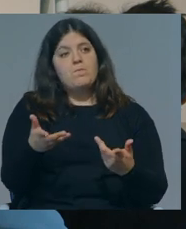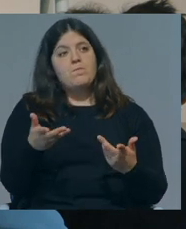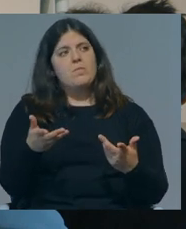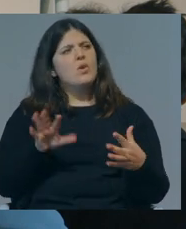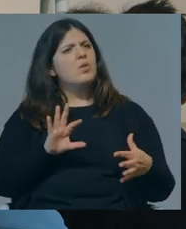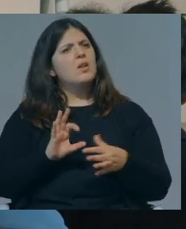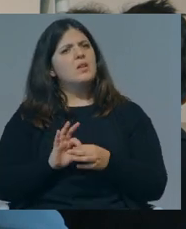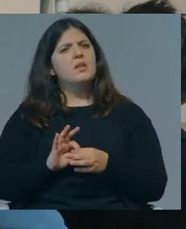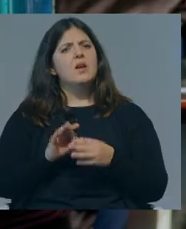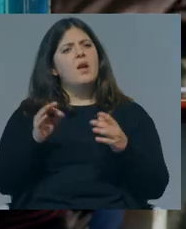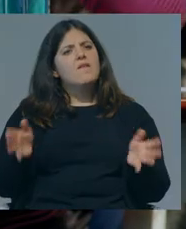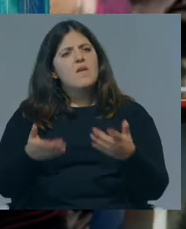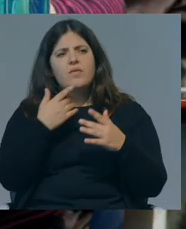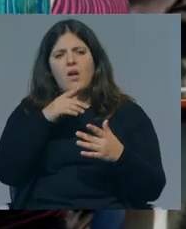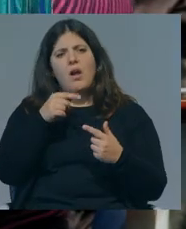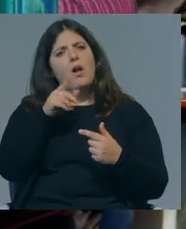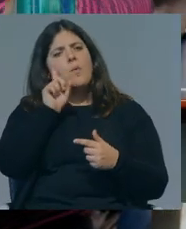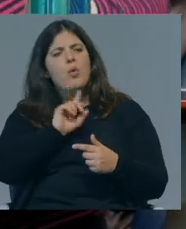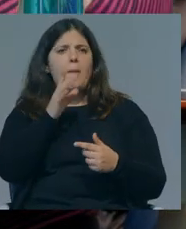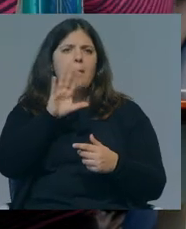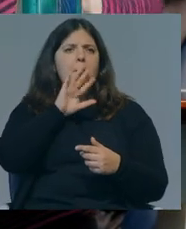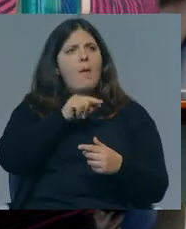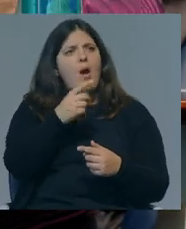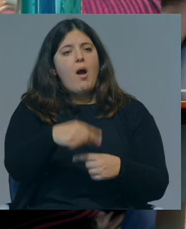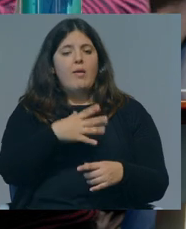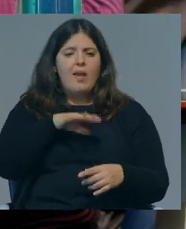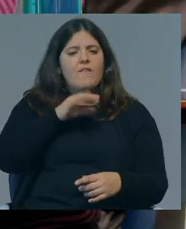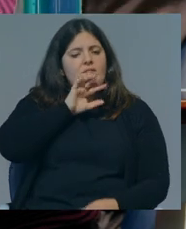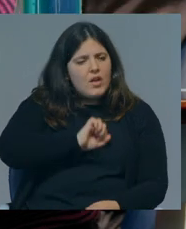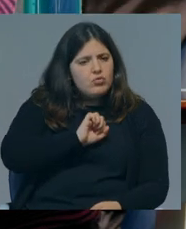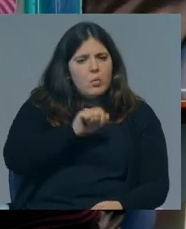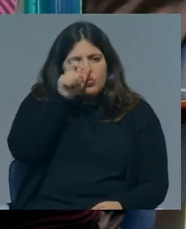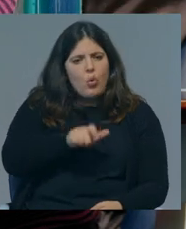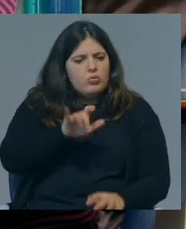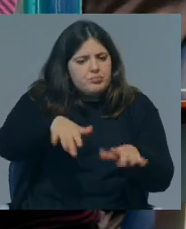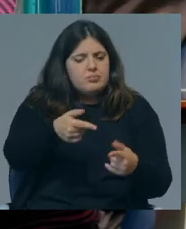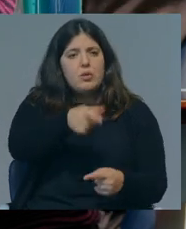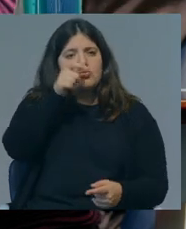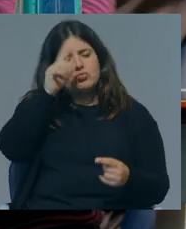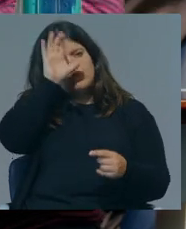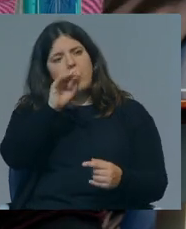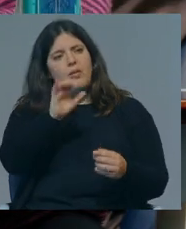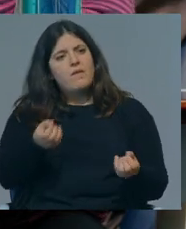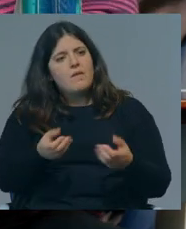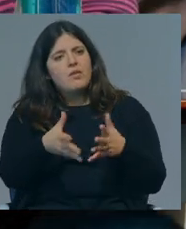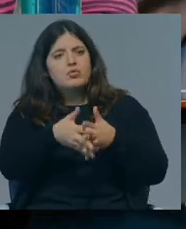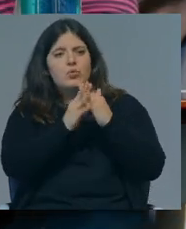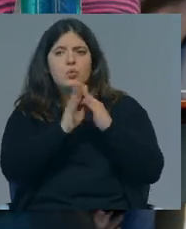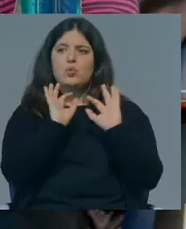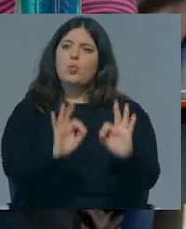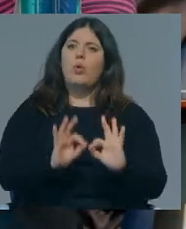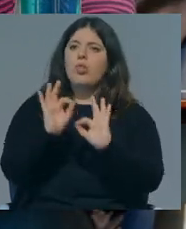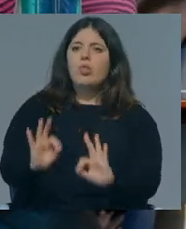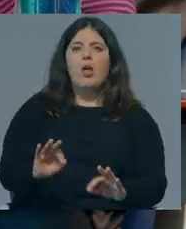de fomentar a natalidade, não é isso que eu estou a falar, a falar daquelas pessoas que querem ter filhos, que o Estado providencie estruturas de cuidado